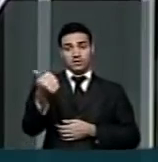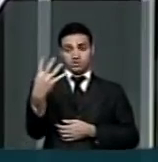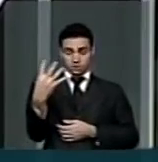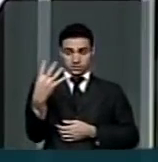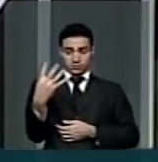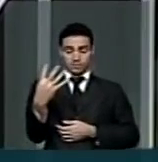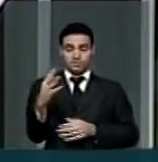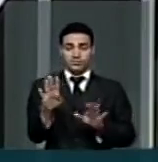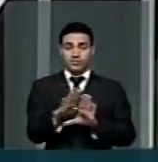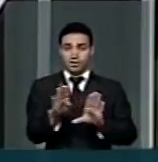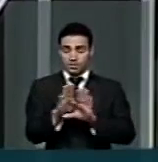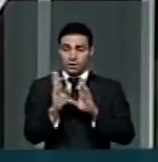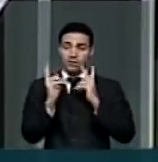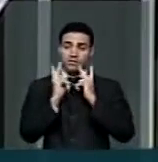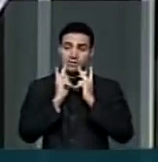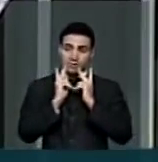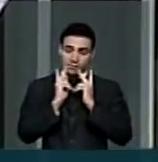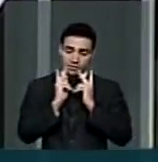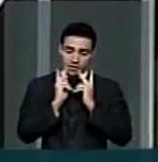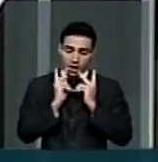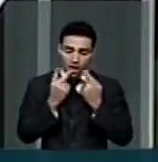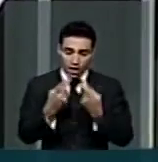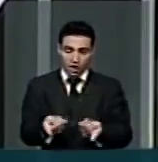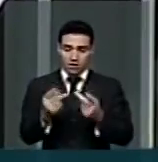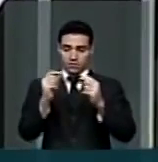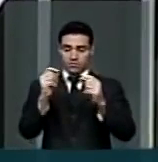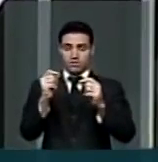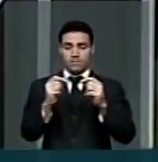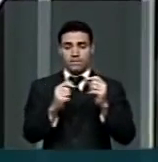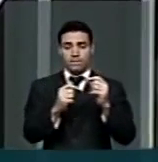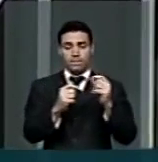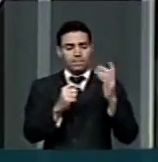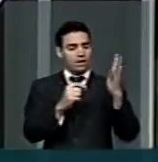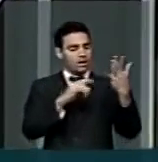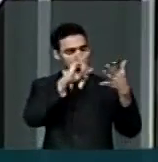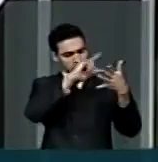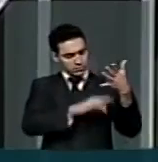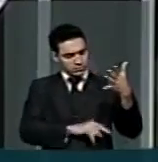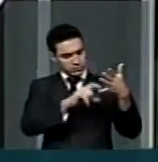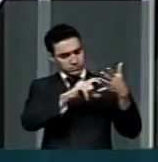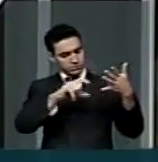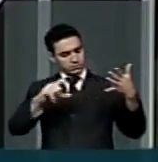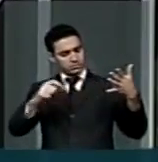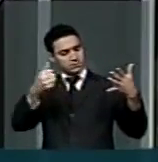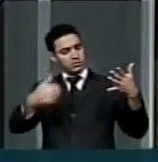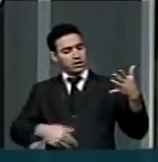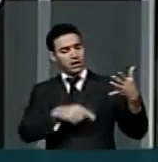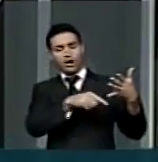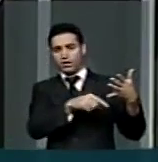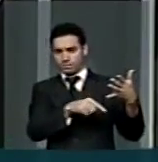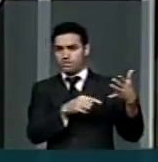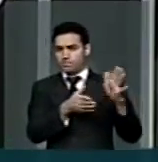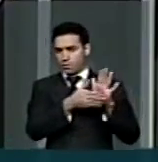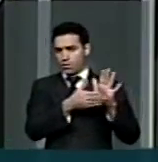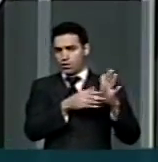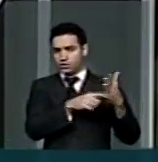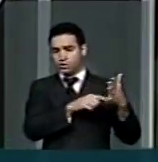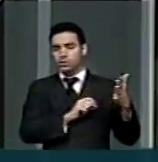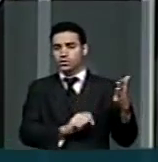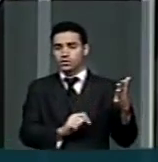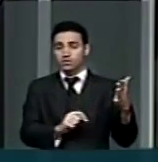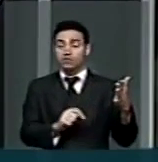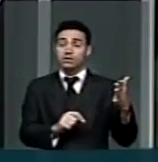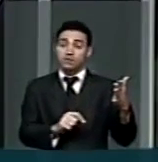ainda o trecho presente na justificativa da proposta. Não é razoável